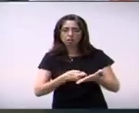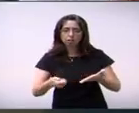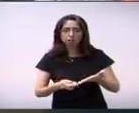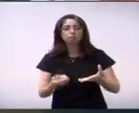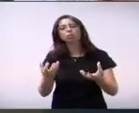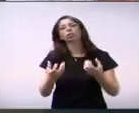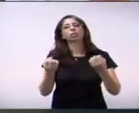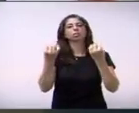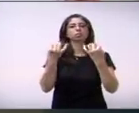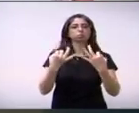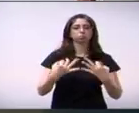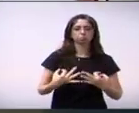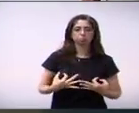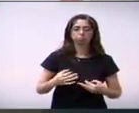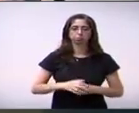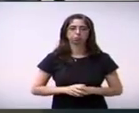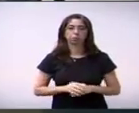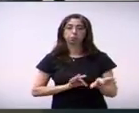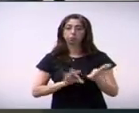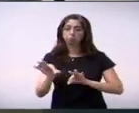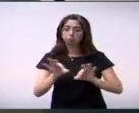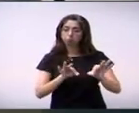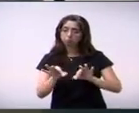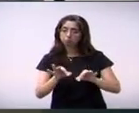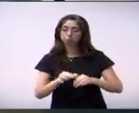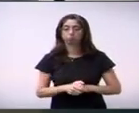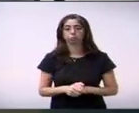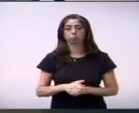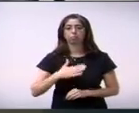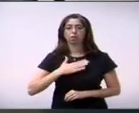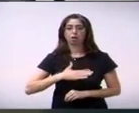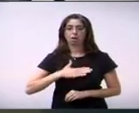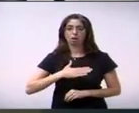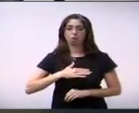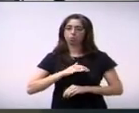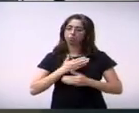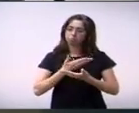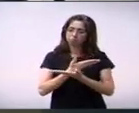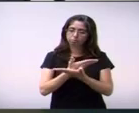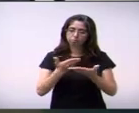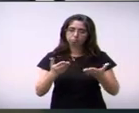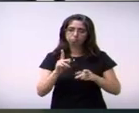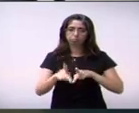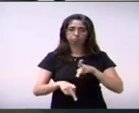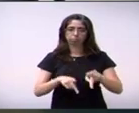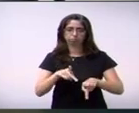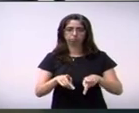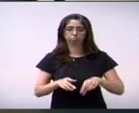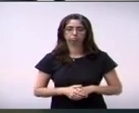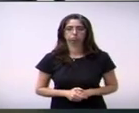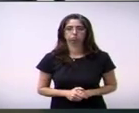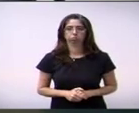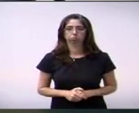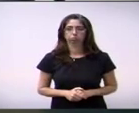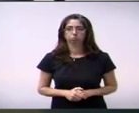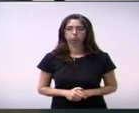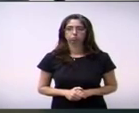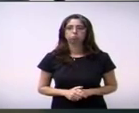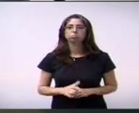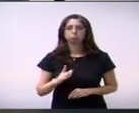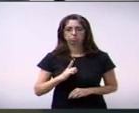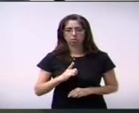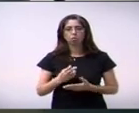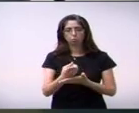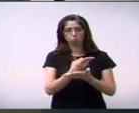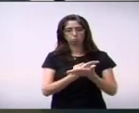falar um pouquinho a respeito desse projeto, então, para tranquilizar um pouquinho as pessoas. Eu tenho um mapa aqui